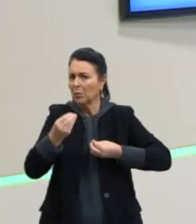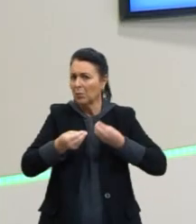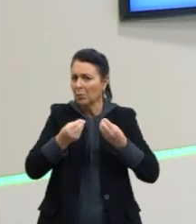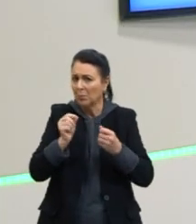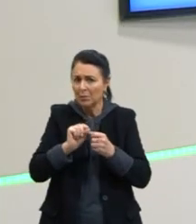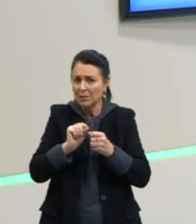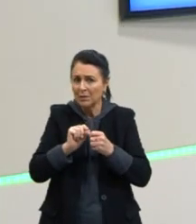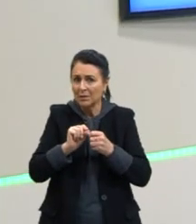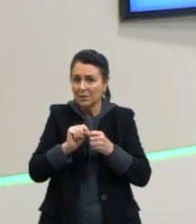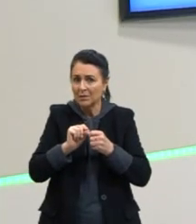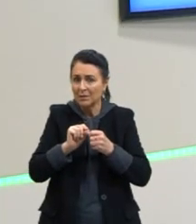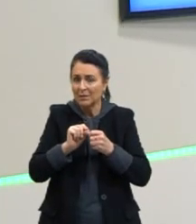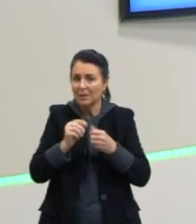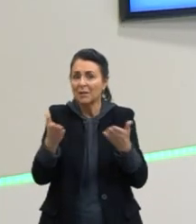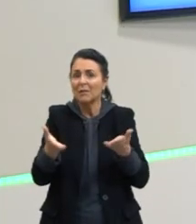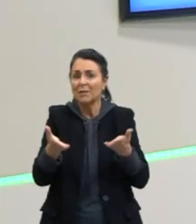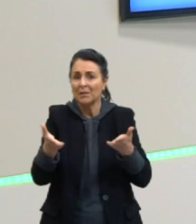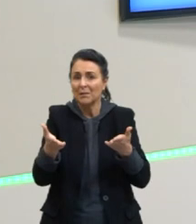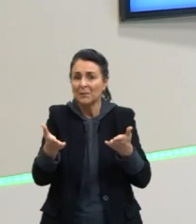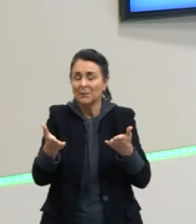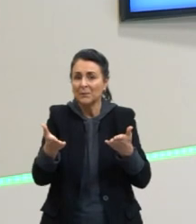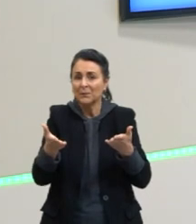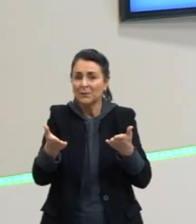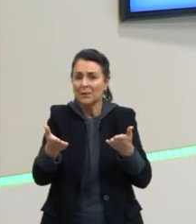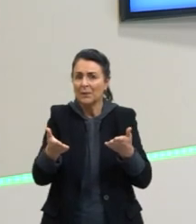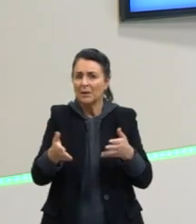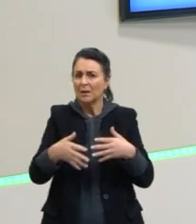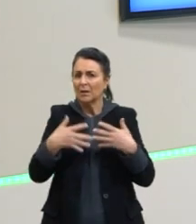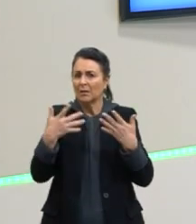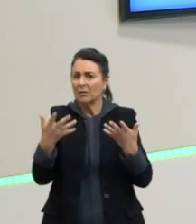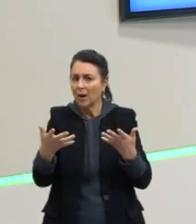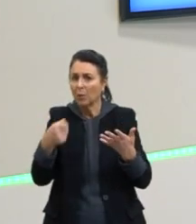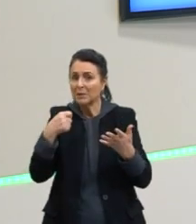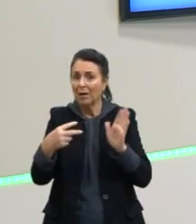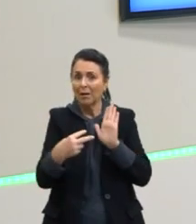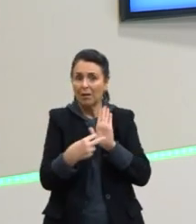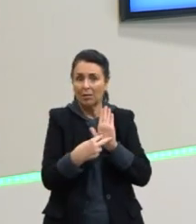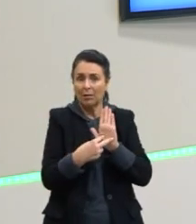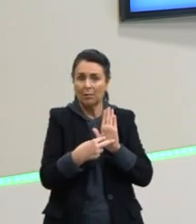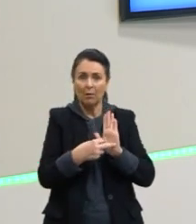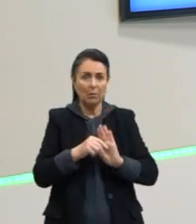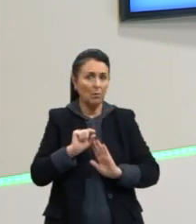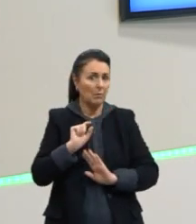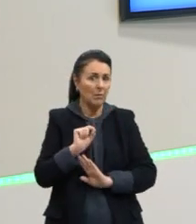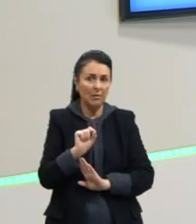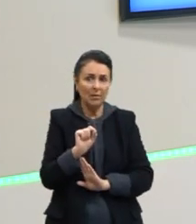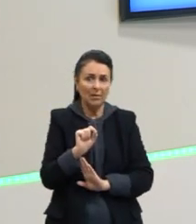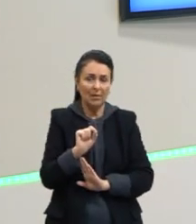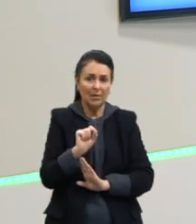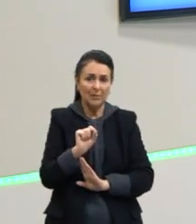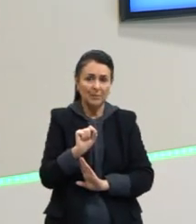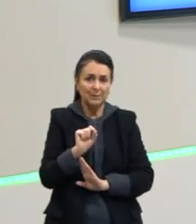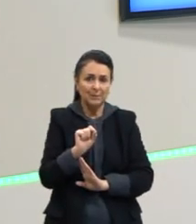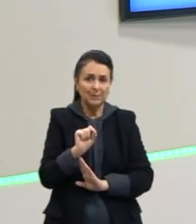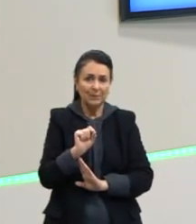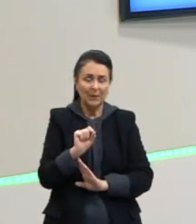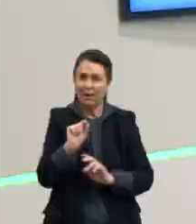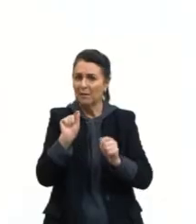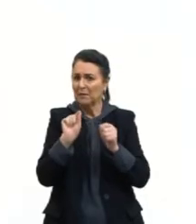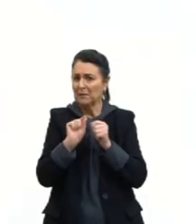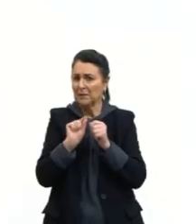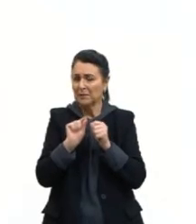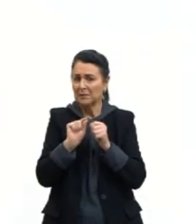agora? Então, deve-se atentar ao que a fazer,